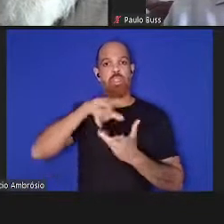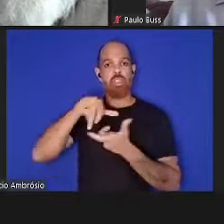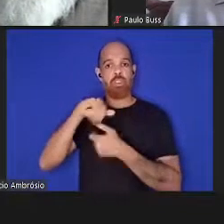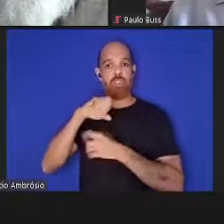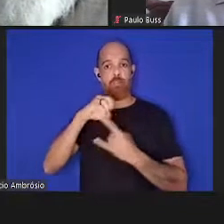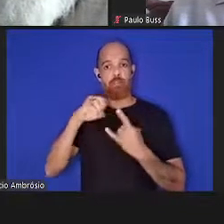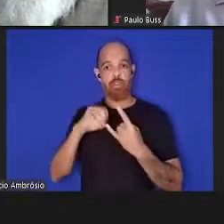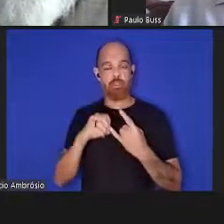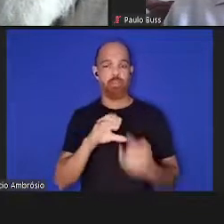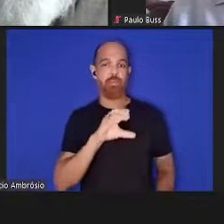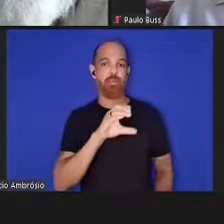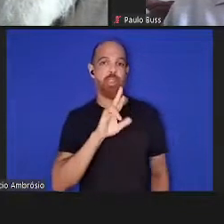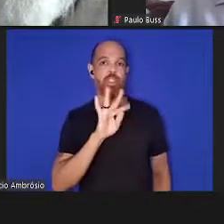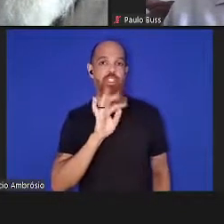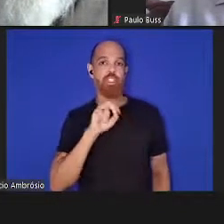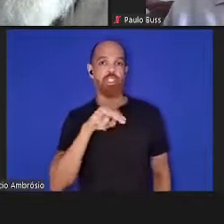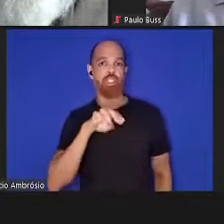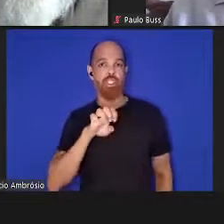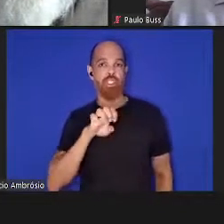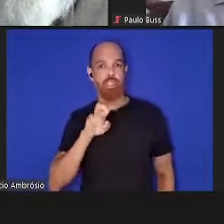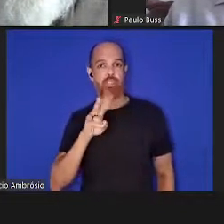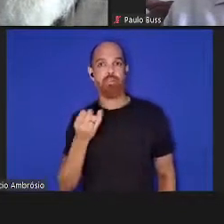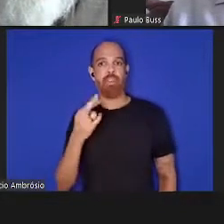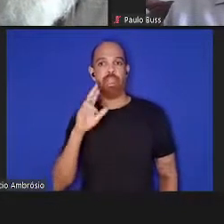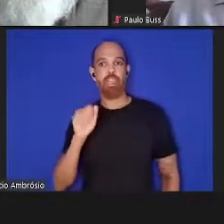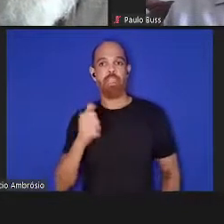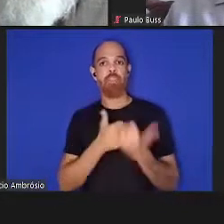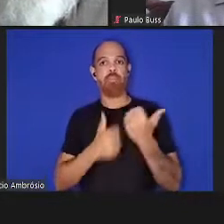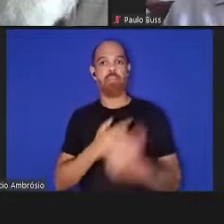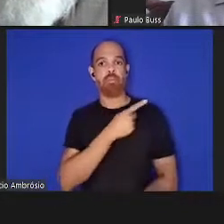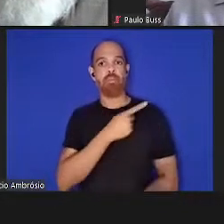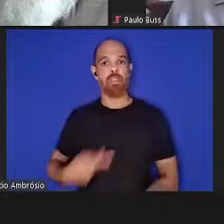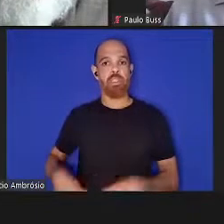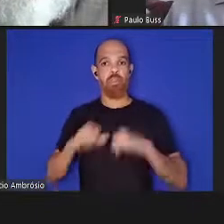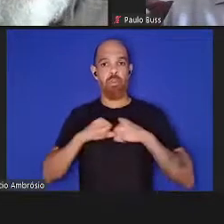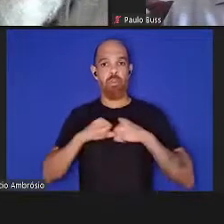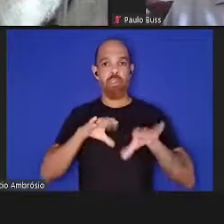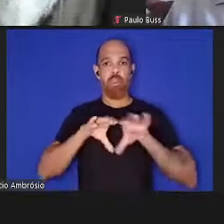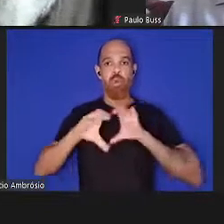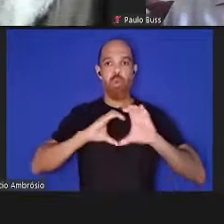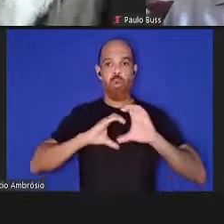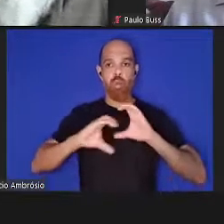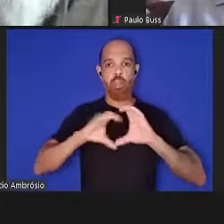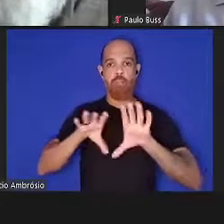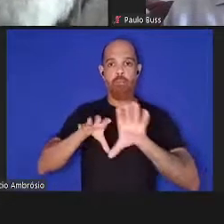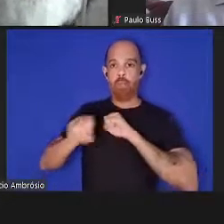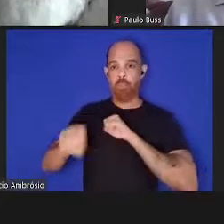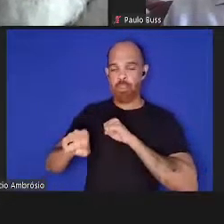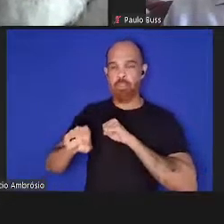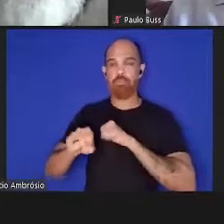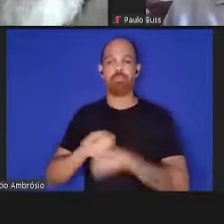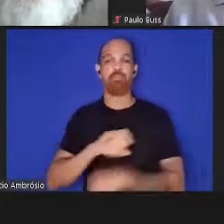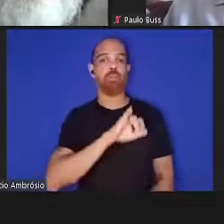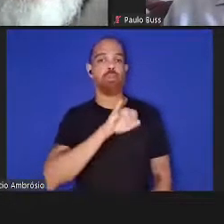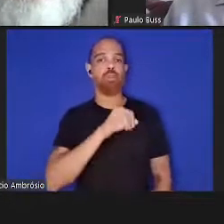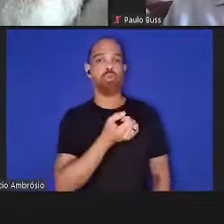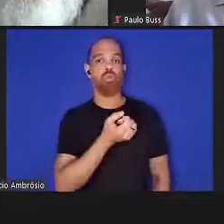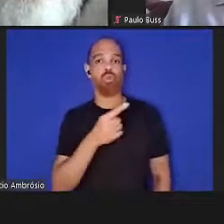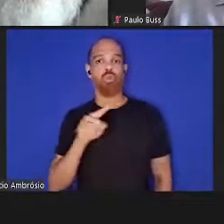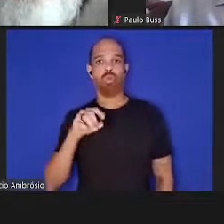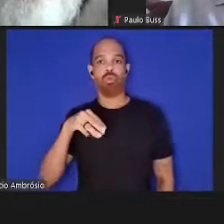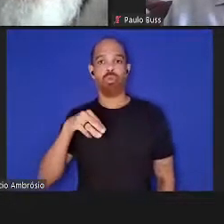Cristiane Vieira Machado, vice-presidente de Educação, Informação e Comunicação, e João Marco de Deus Consul,